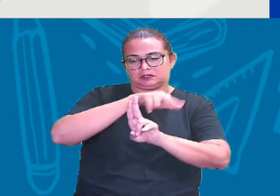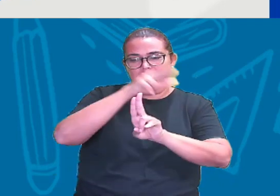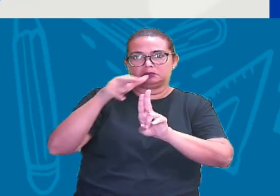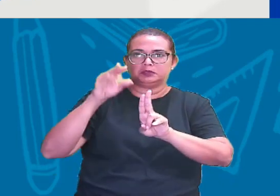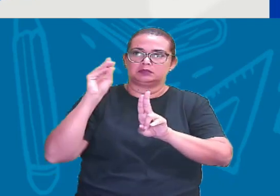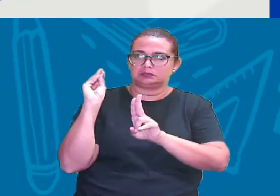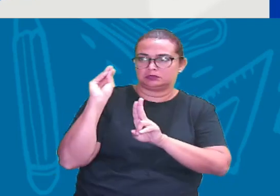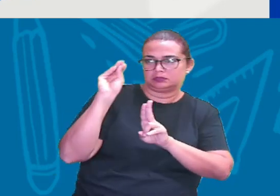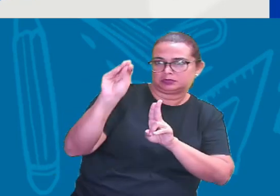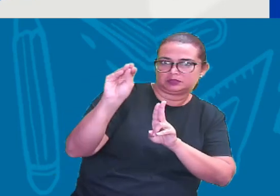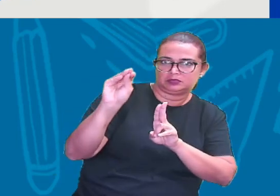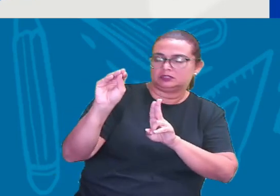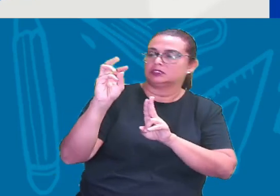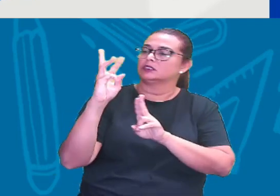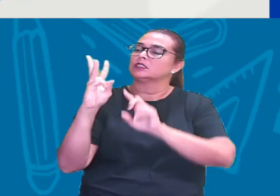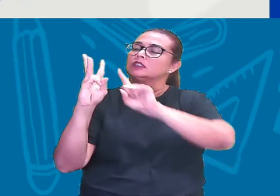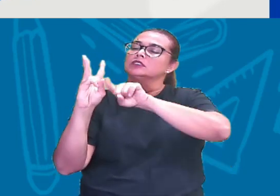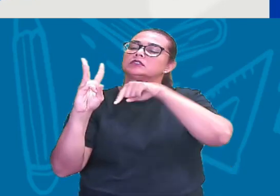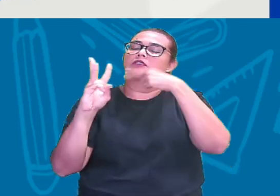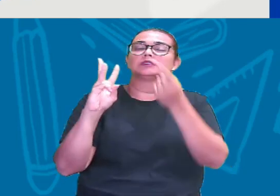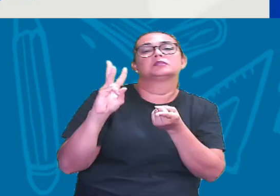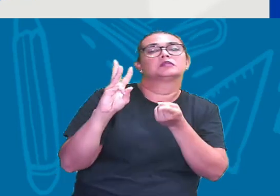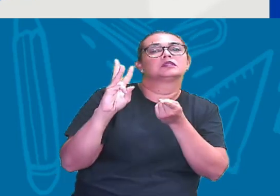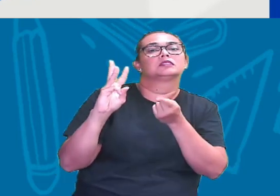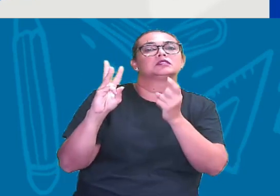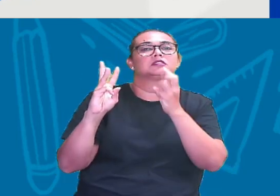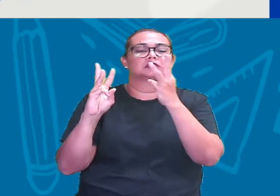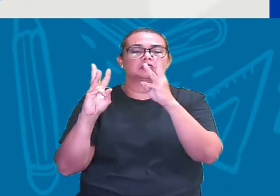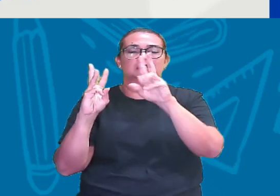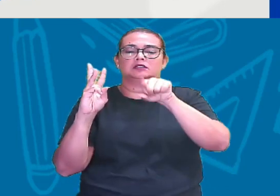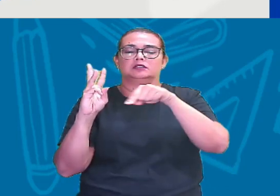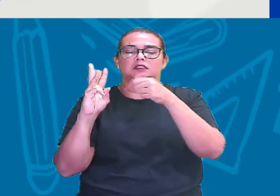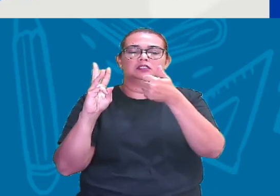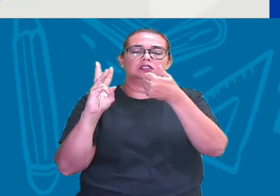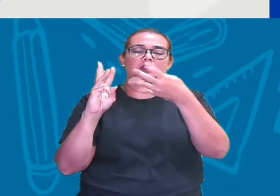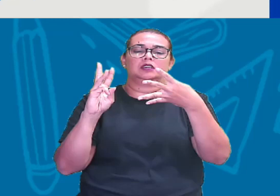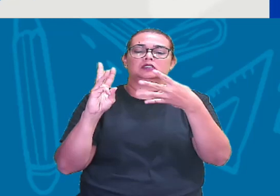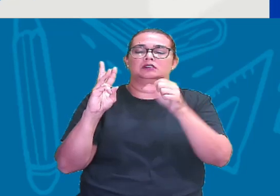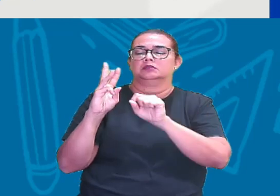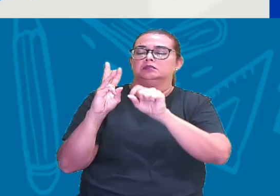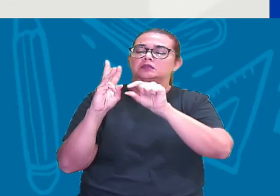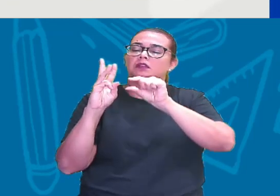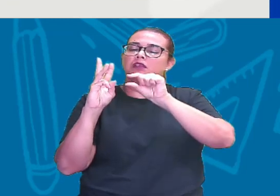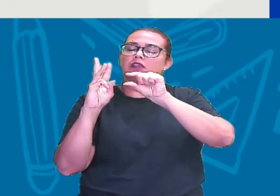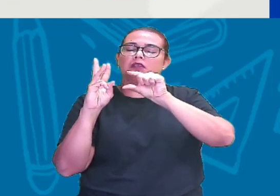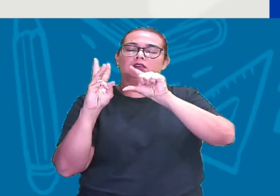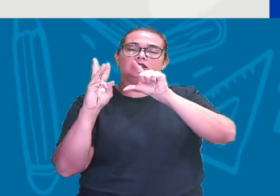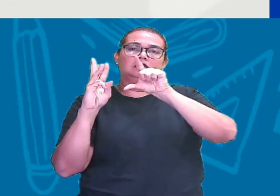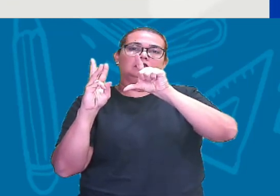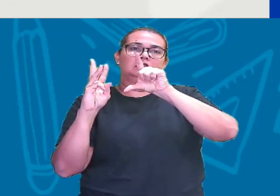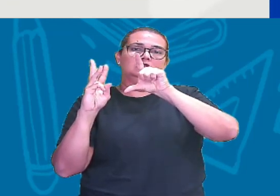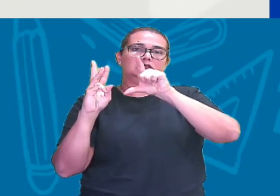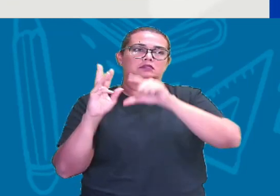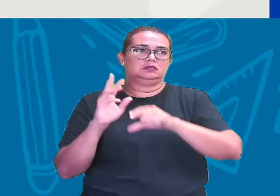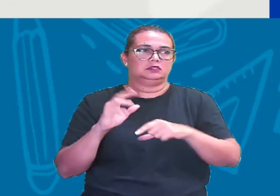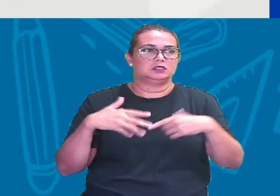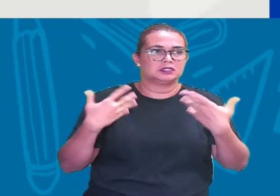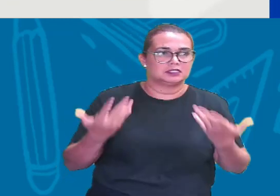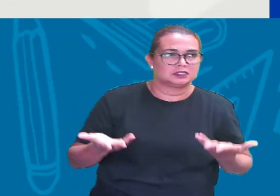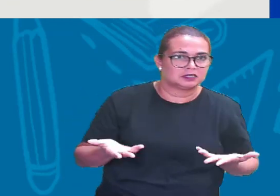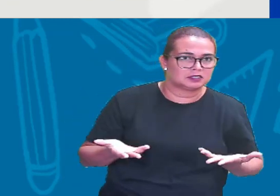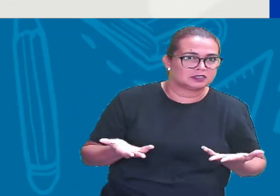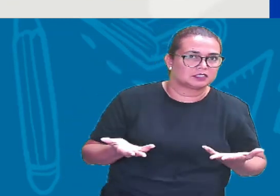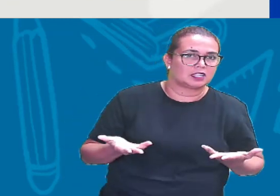ali Logo após o 3 Porque é 3,14 É um pouquinho maior que 3 Tá? Então gente